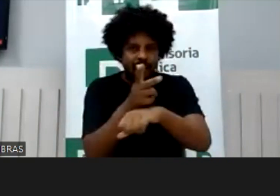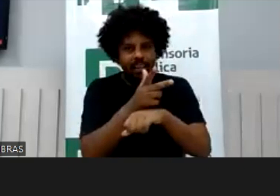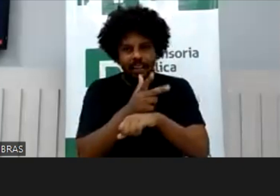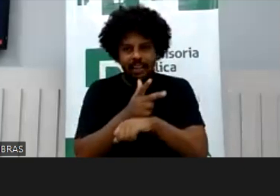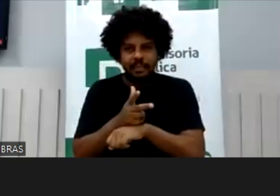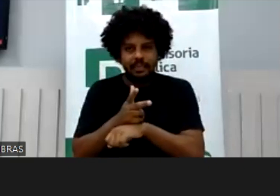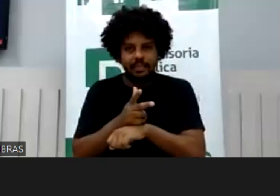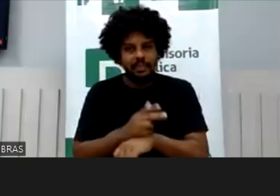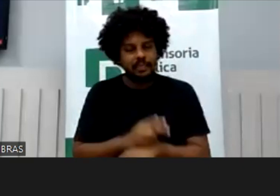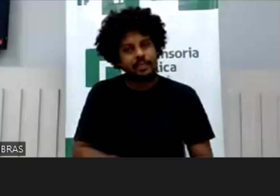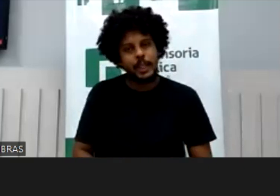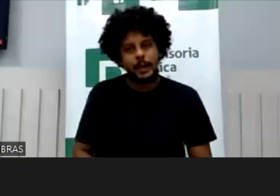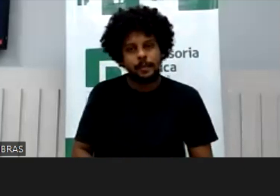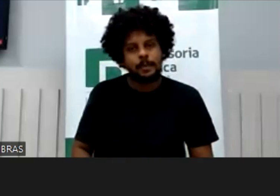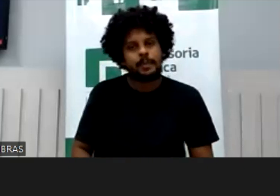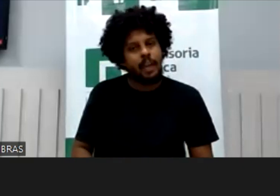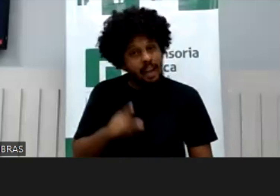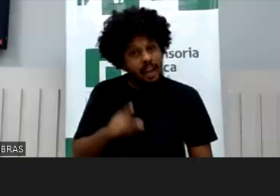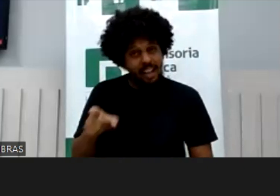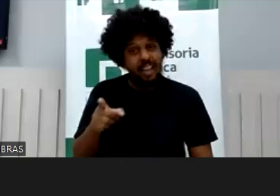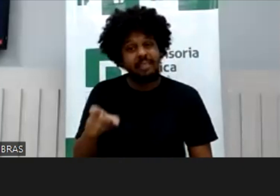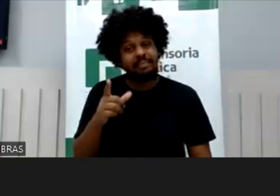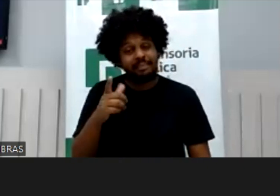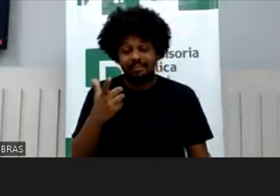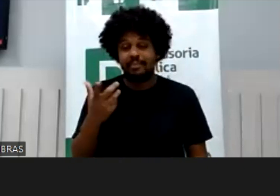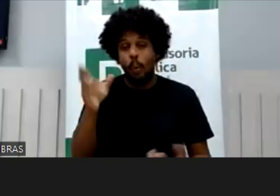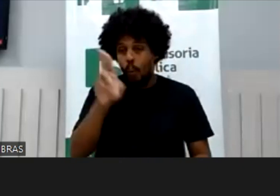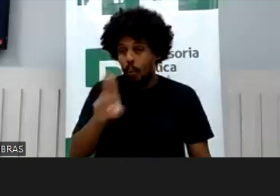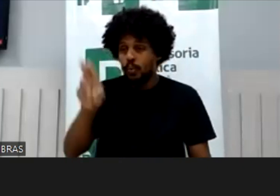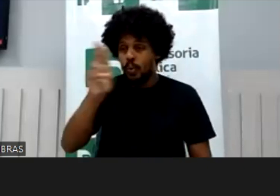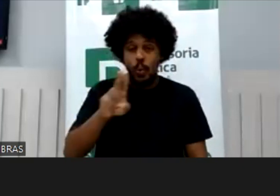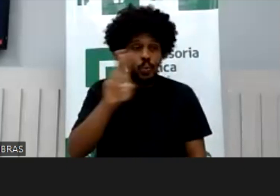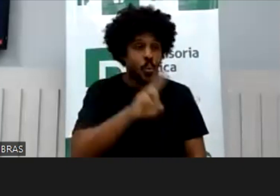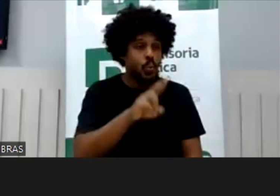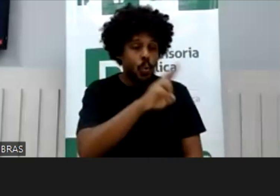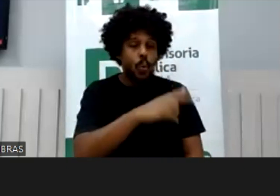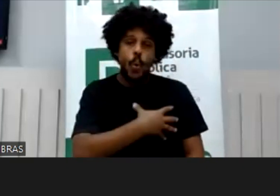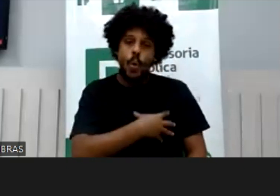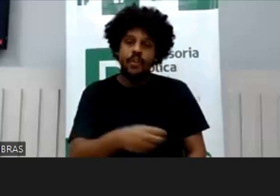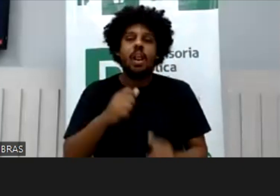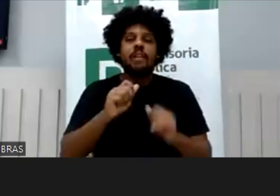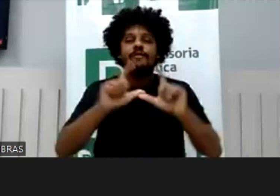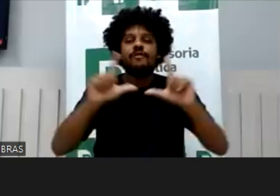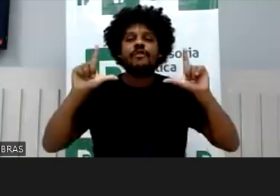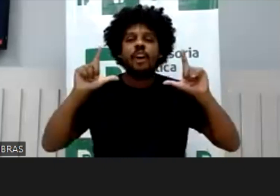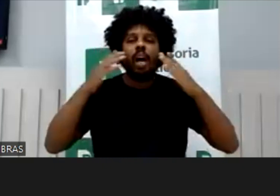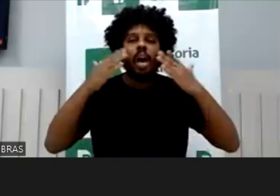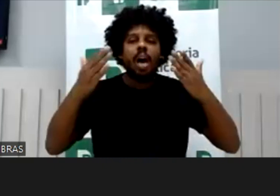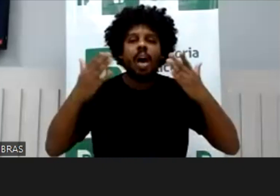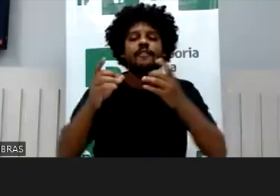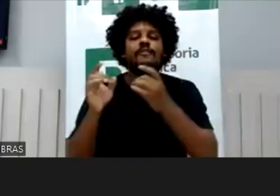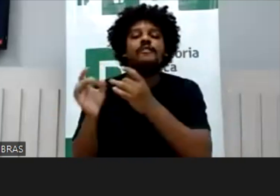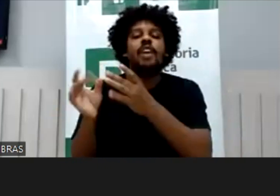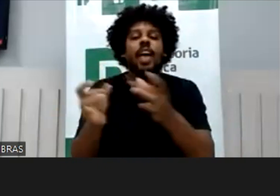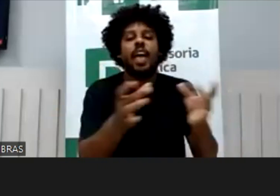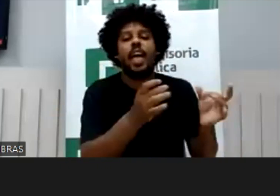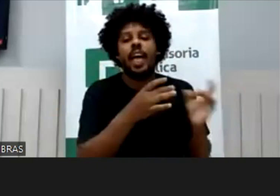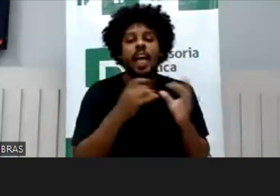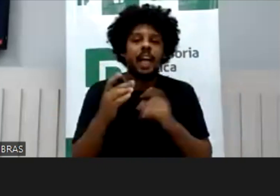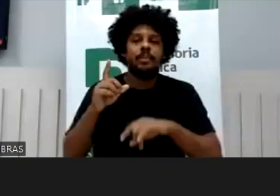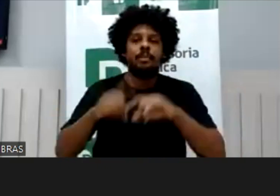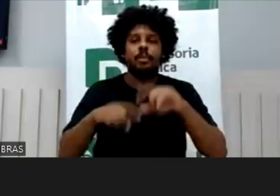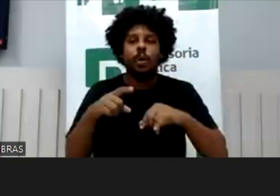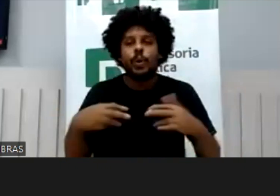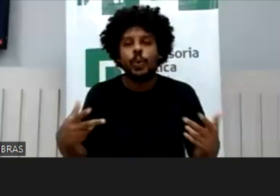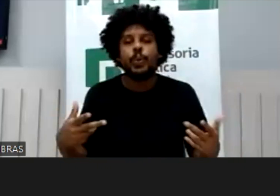isso não é gratuito, ela vende o tempo inteiro, a família dela, ela vende um estilo de vida, ela vende uma maternidade, ela vende